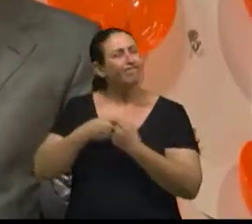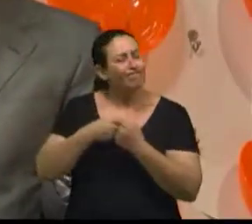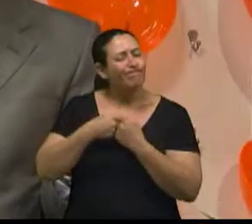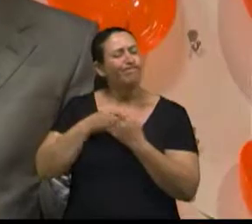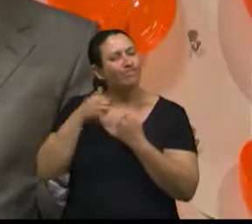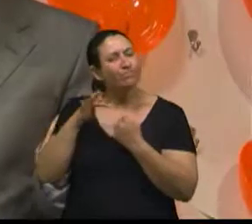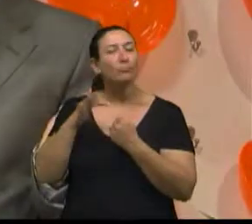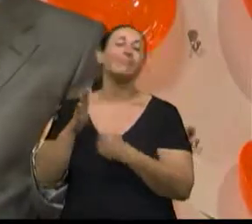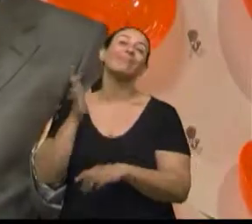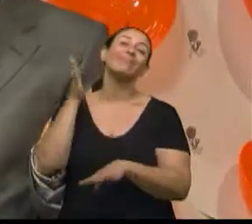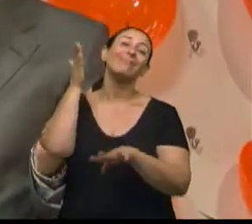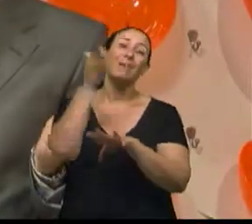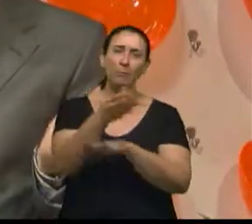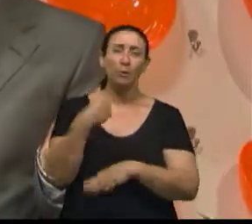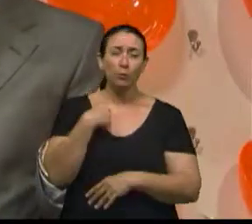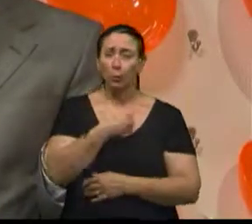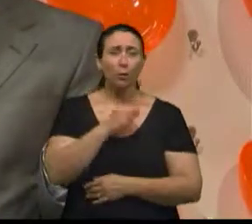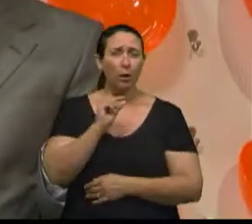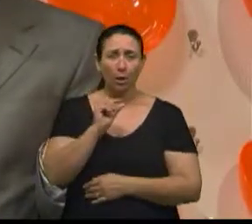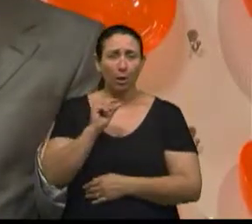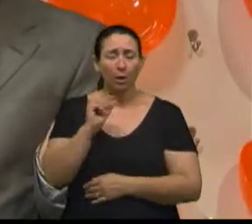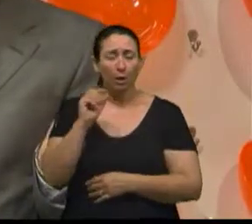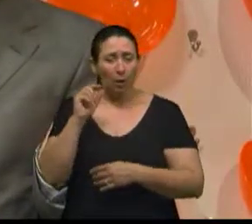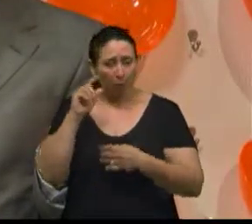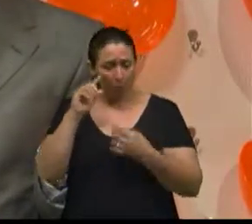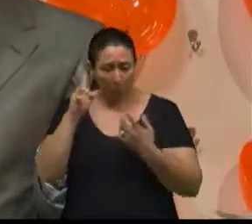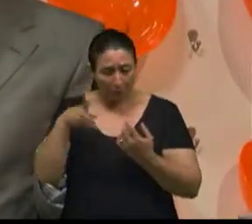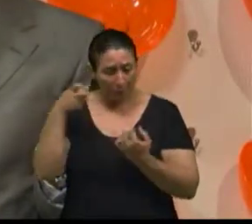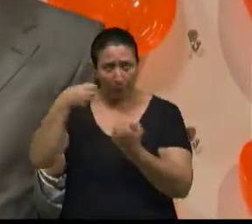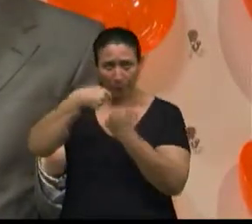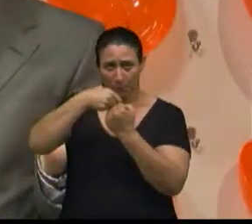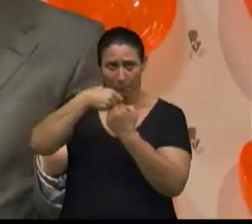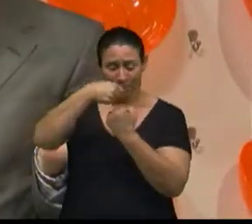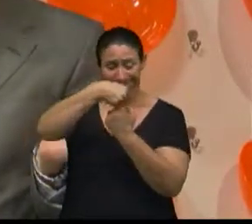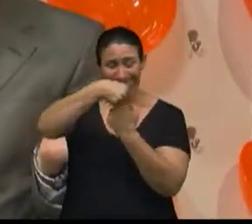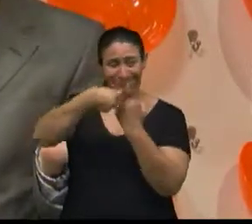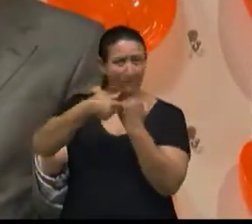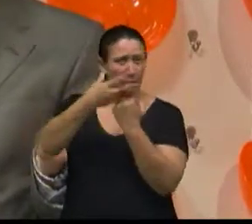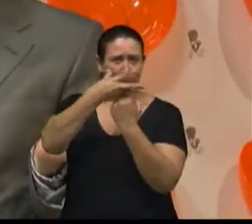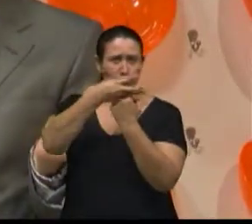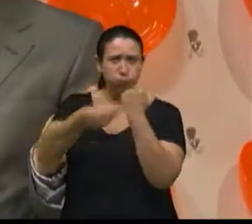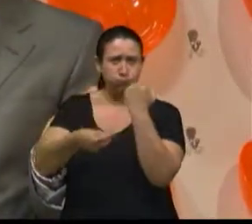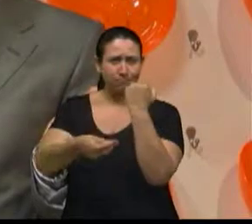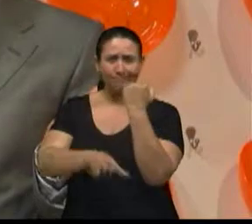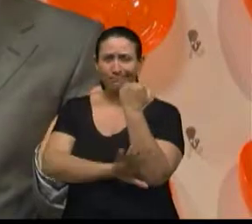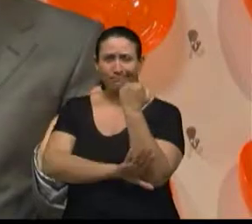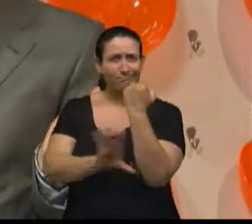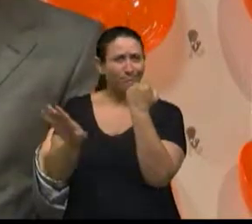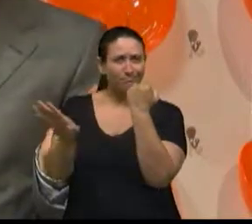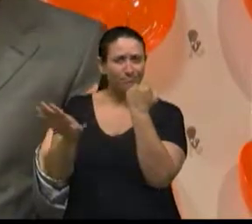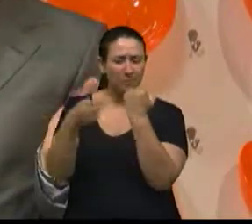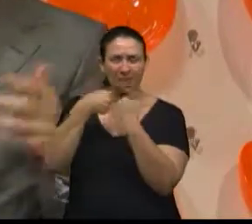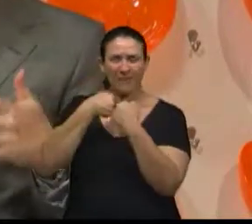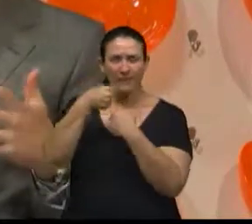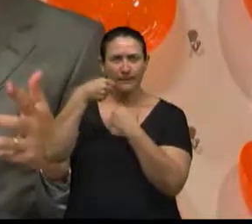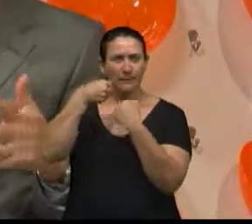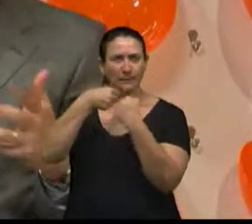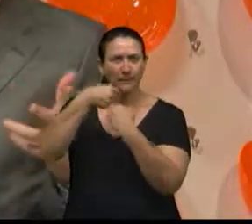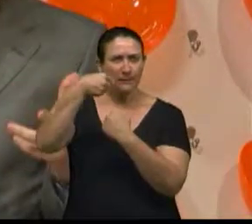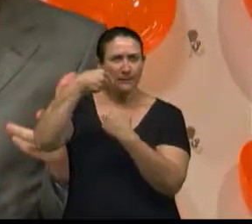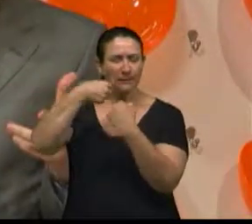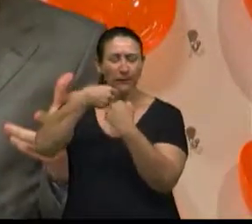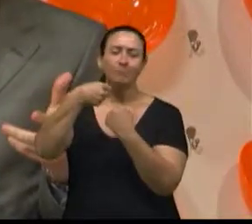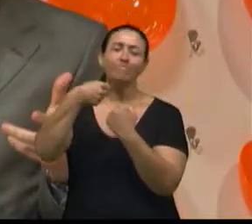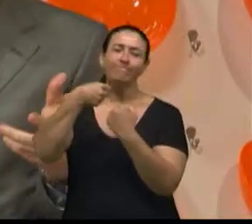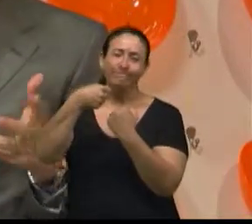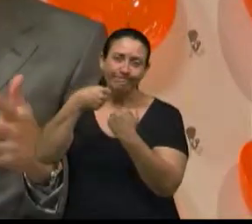ela já chega num estágio em que muitas vezes tu precisa fazer a cirurgia, que não é o que o médico